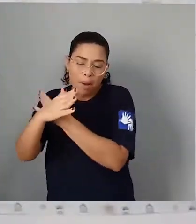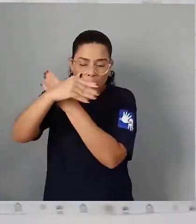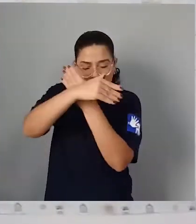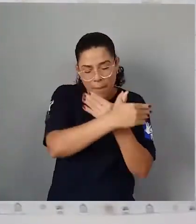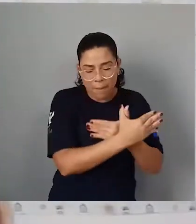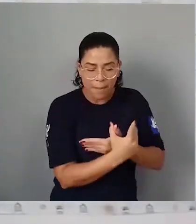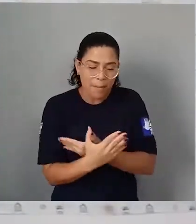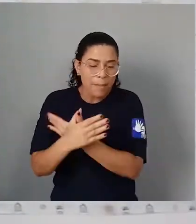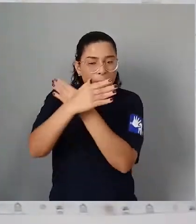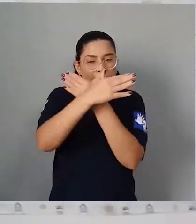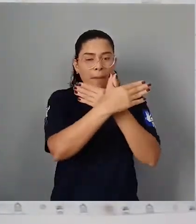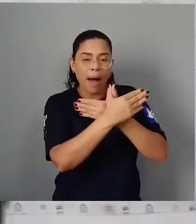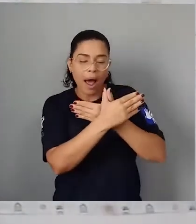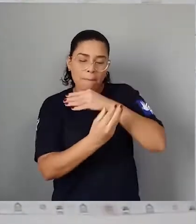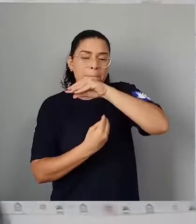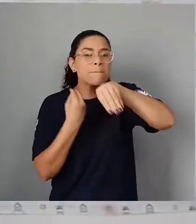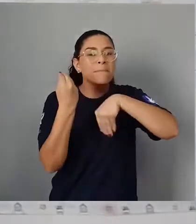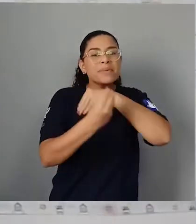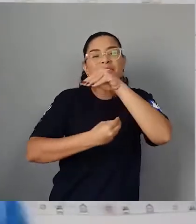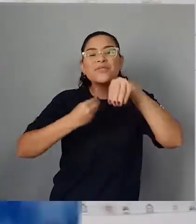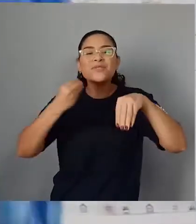borboletas Se misturaram